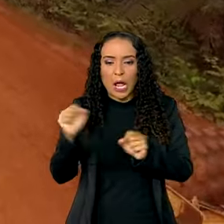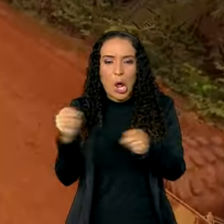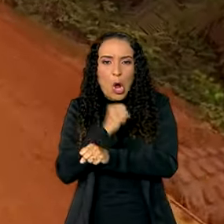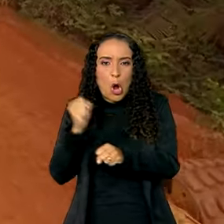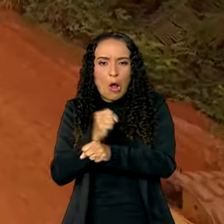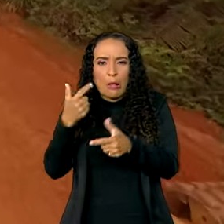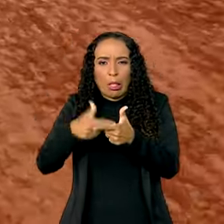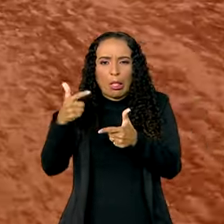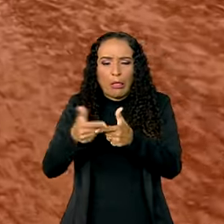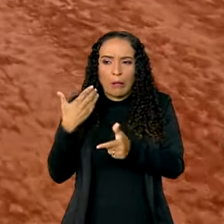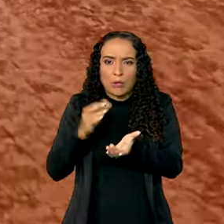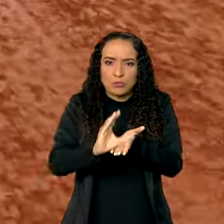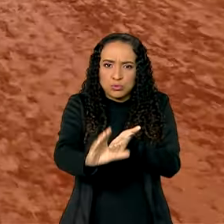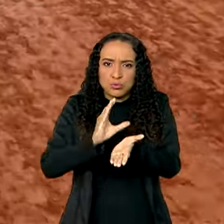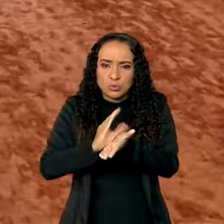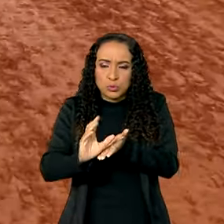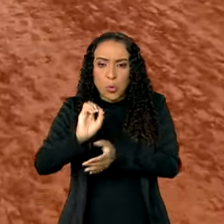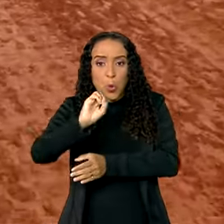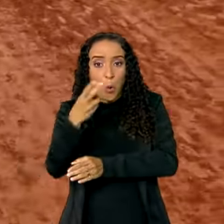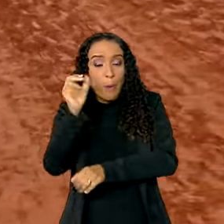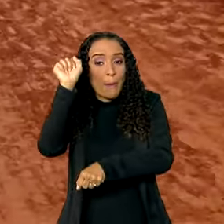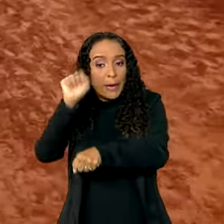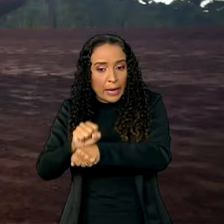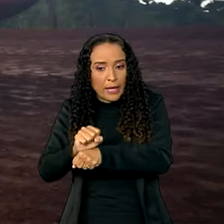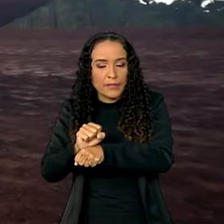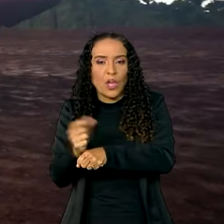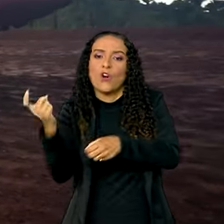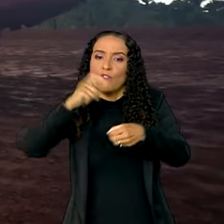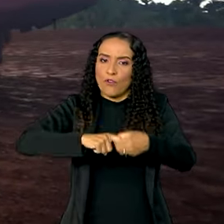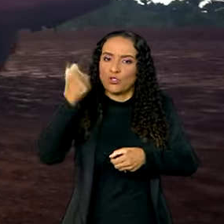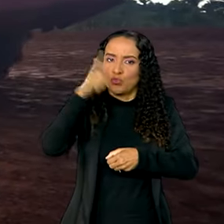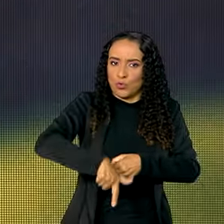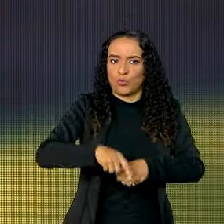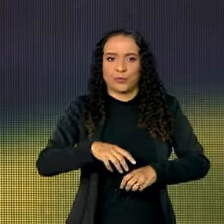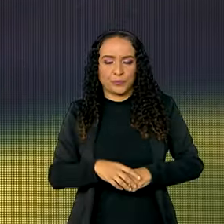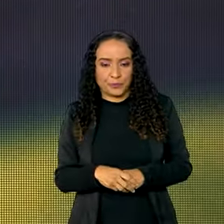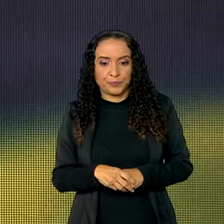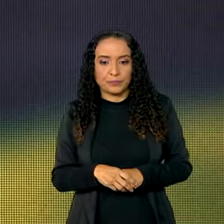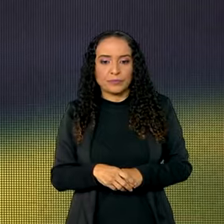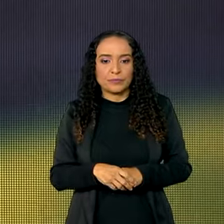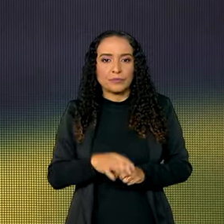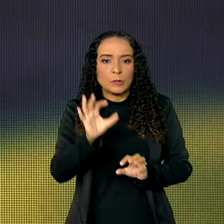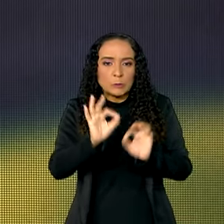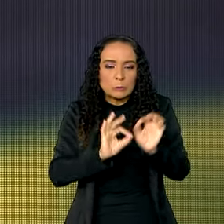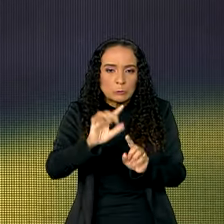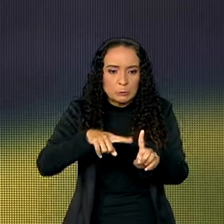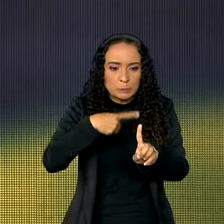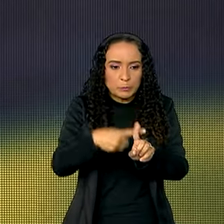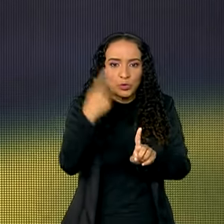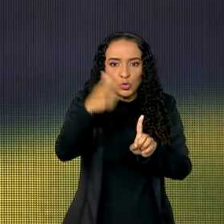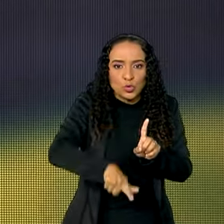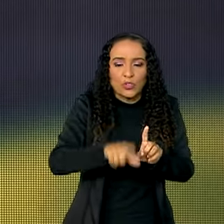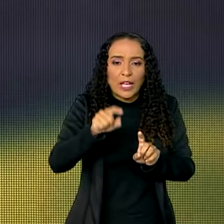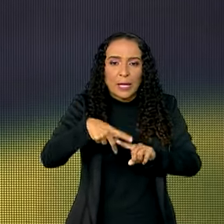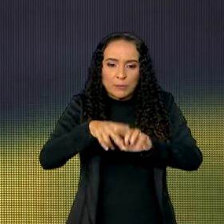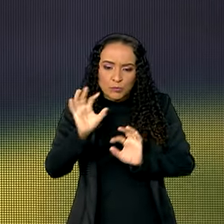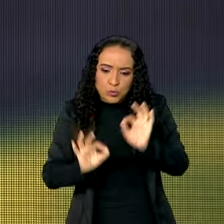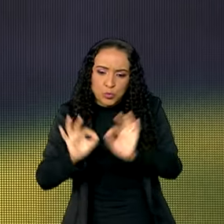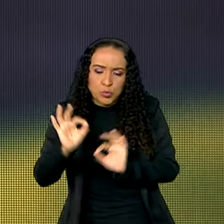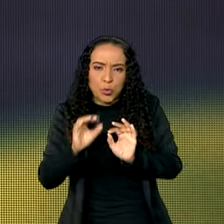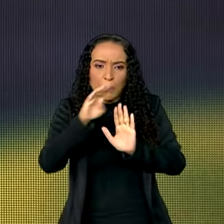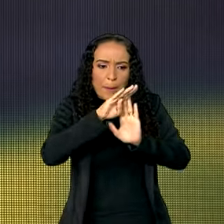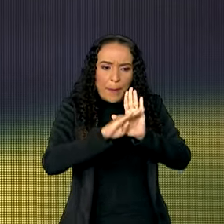com problemas de investimentos ou paralisadas sejam retomadas no país. Otimizar o contrato é corrigir todos os